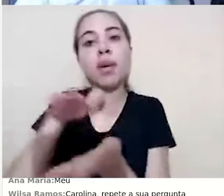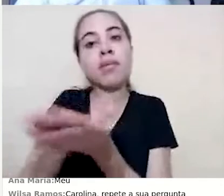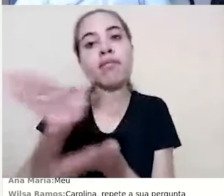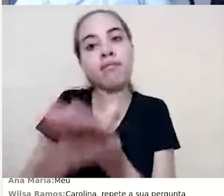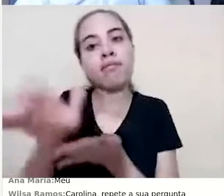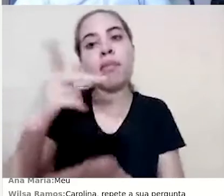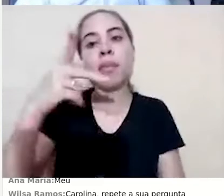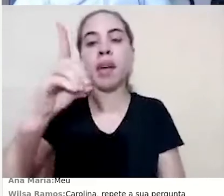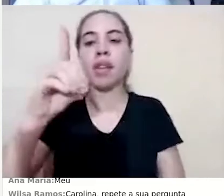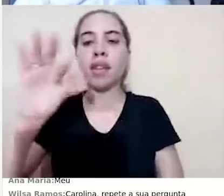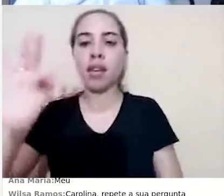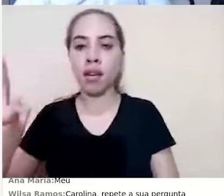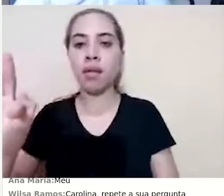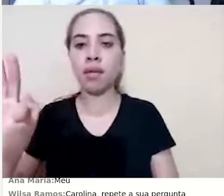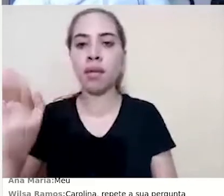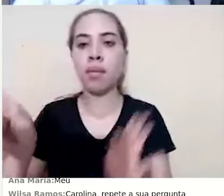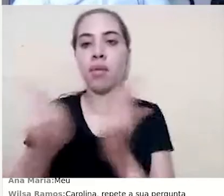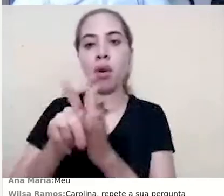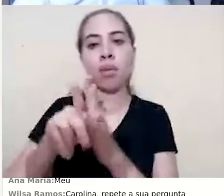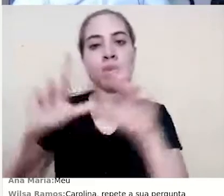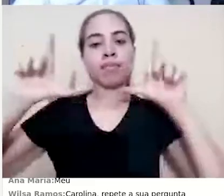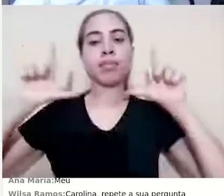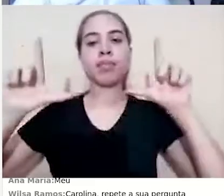PDF a partir dessa própria tela.